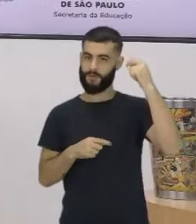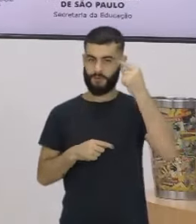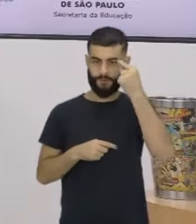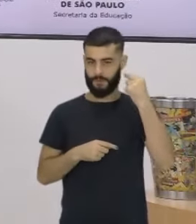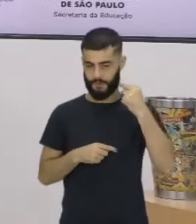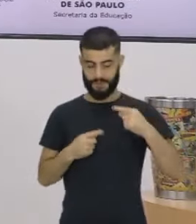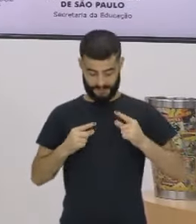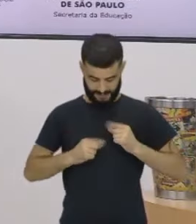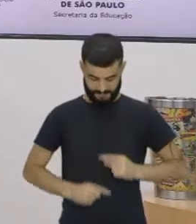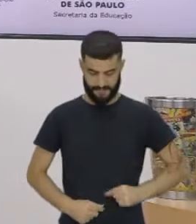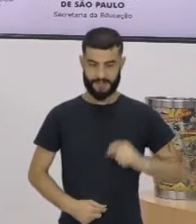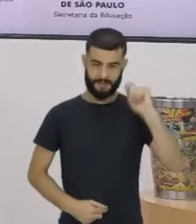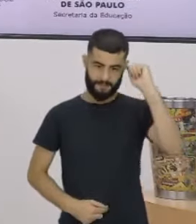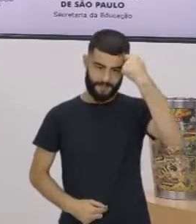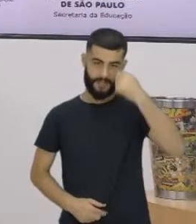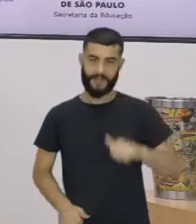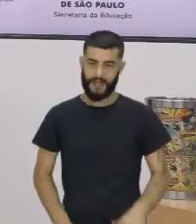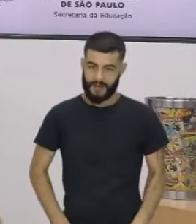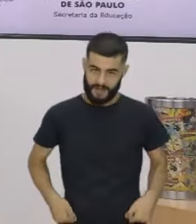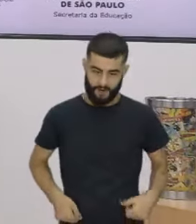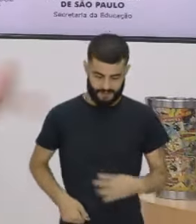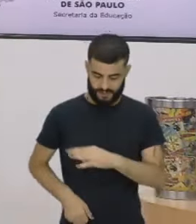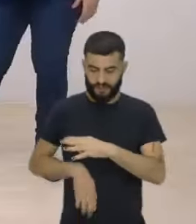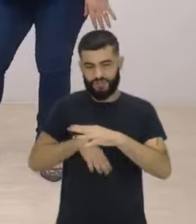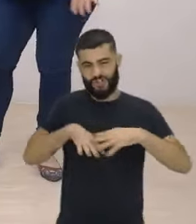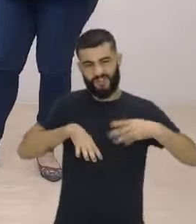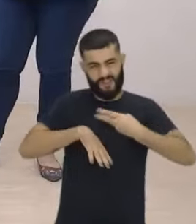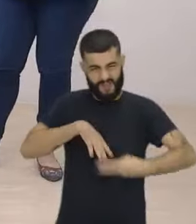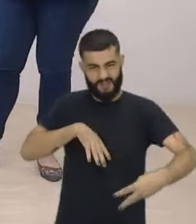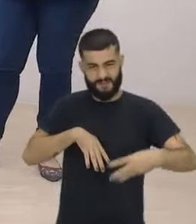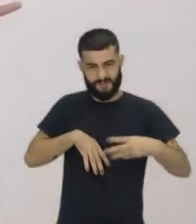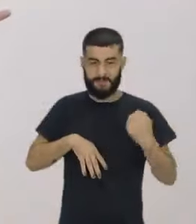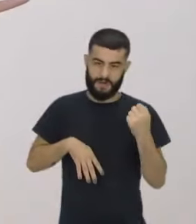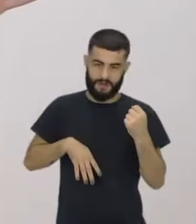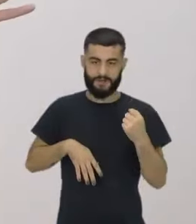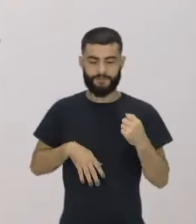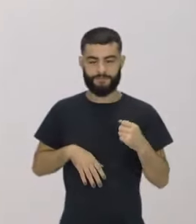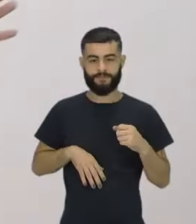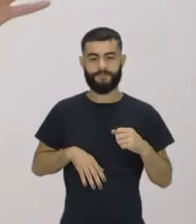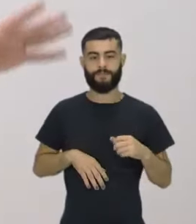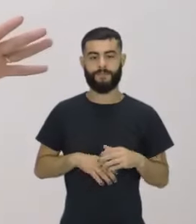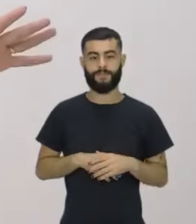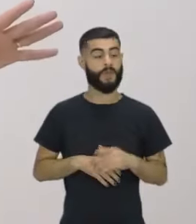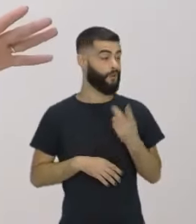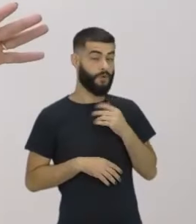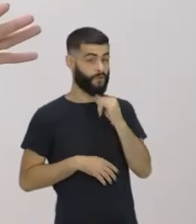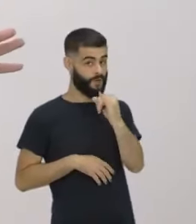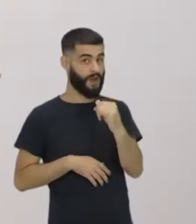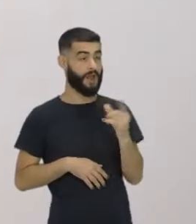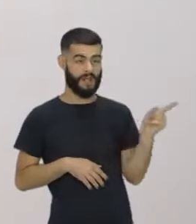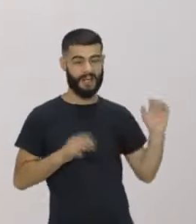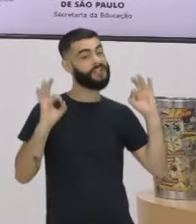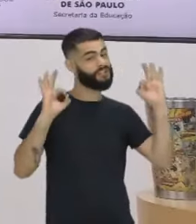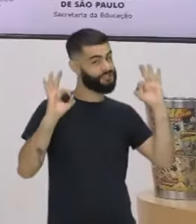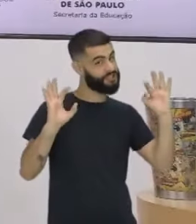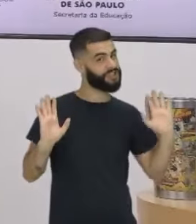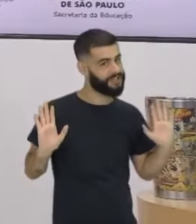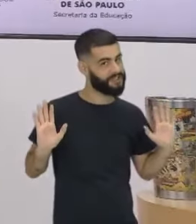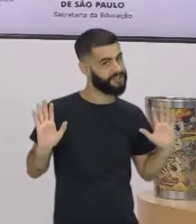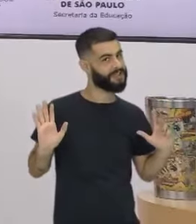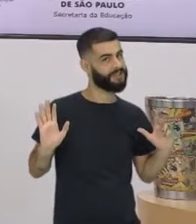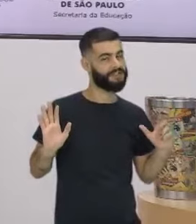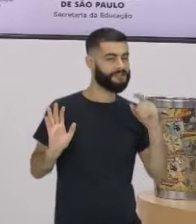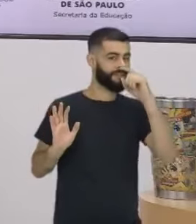calça xadrez branca e um sapato preto. E você, Juliana? Quero contar que o professor Juscelio tá super elegante hoje, viu? Eu tô de